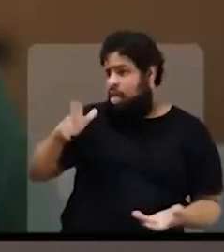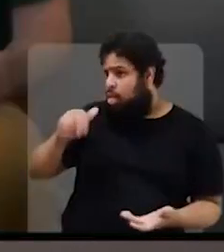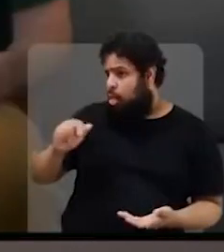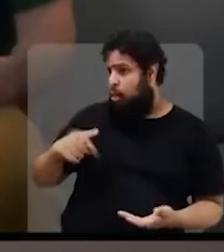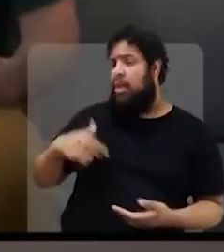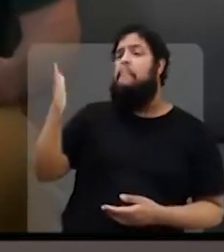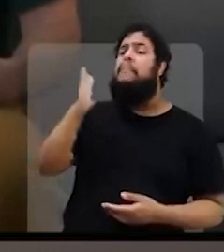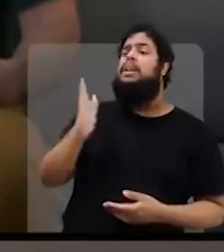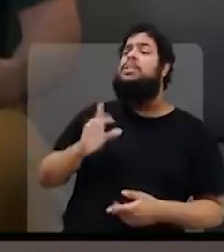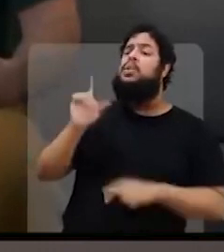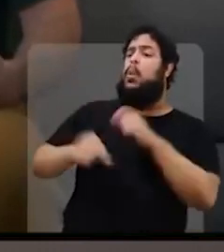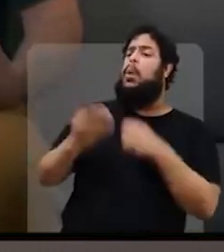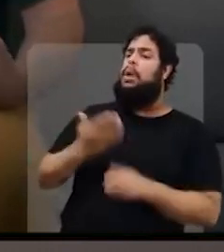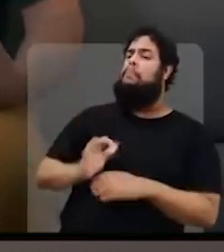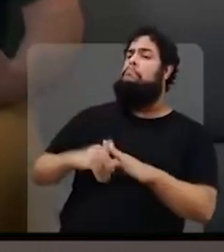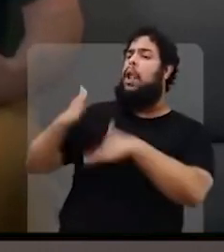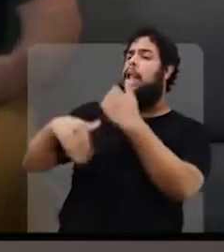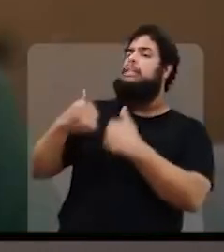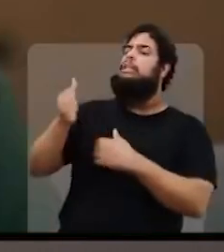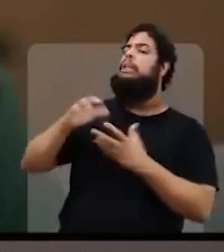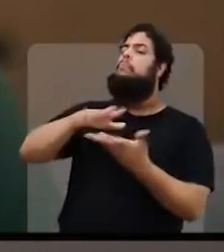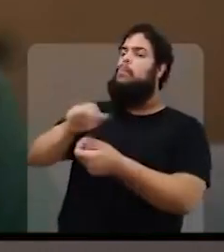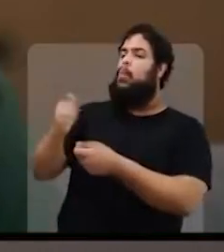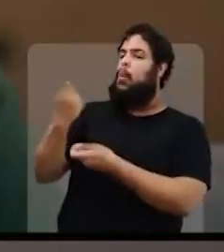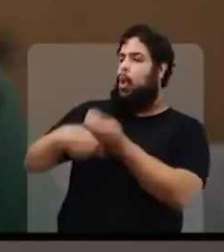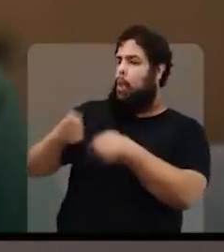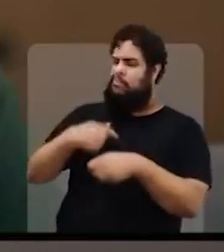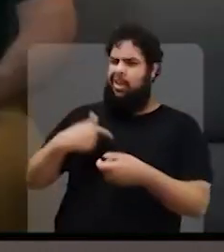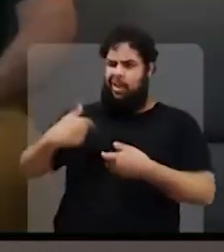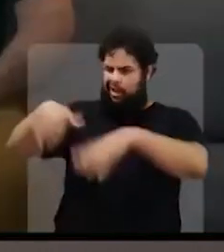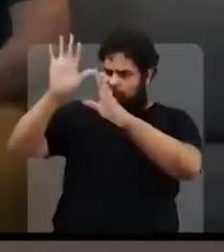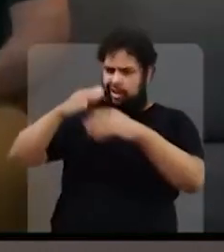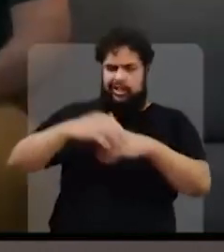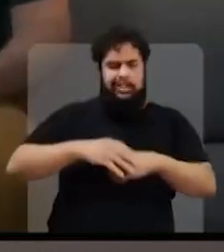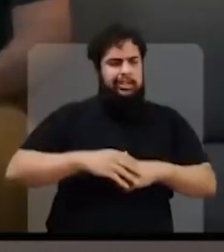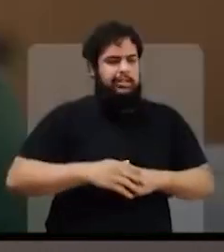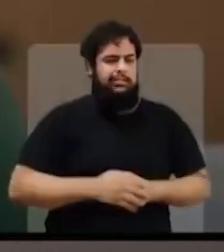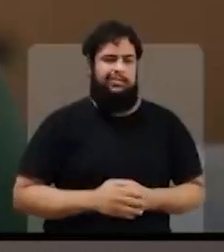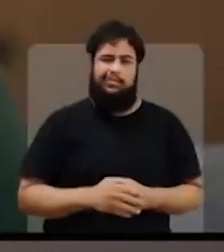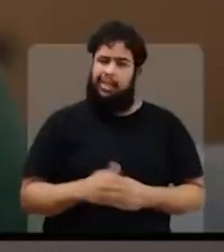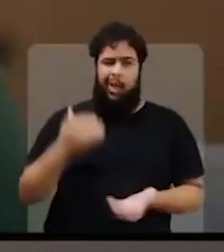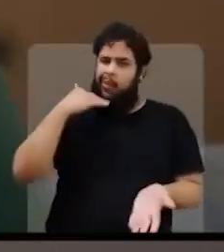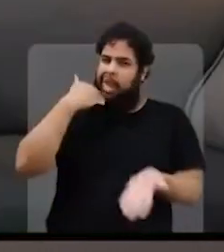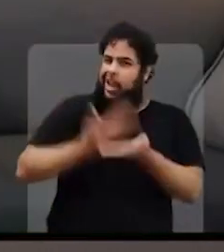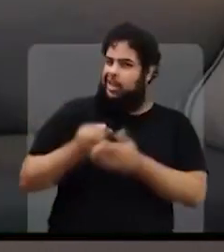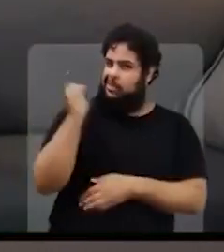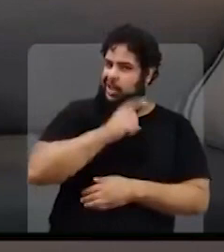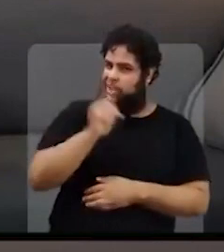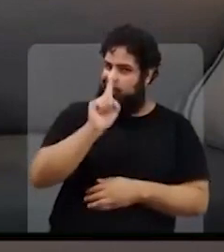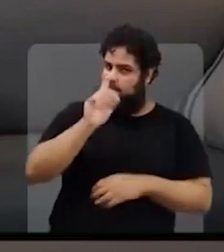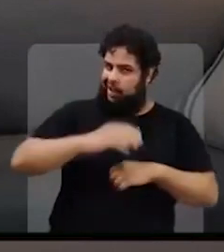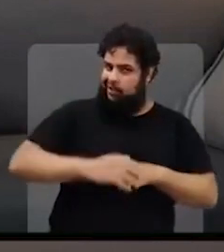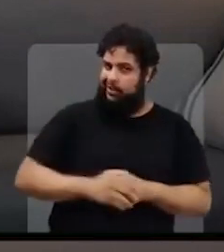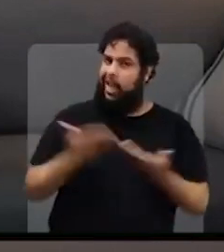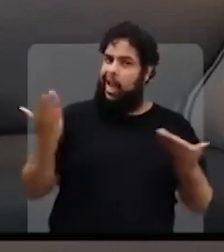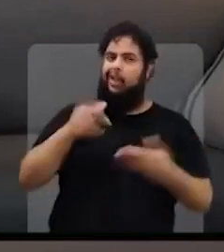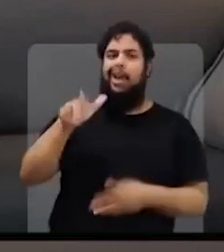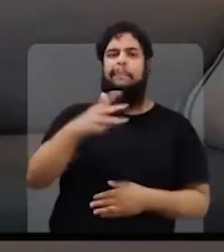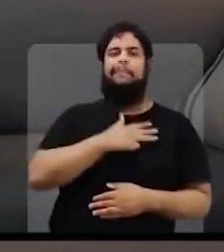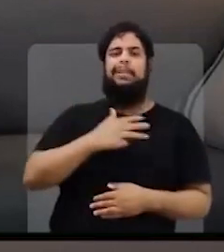Nunca quebrou. Com o Lula o Brasil virou foi a sexta economia do mundo. Sai pra lá, assombração. Não acredite em velhos